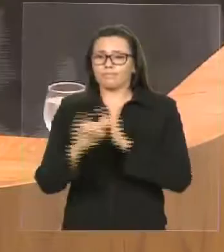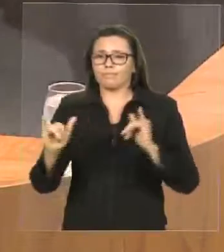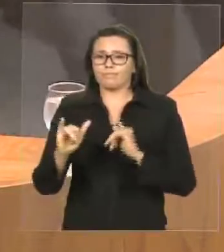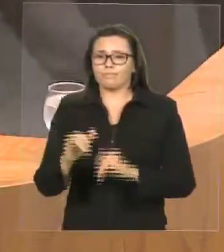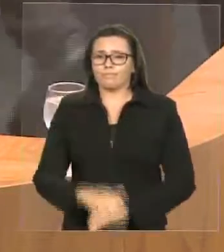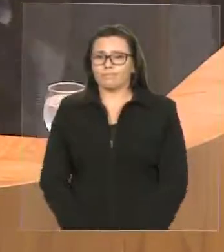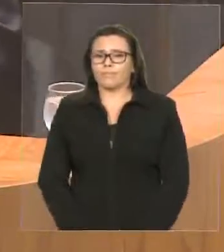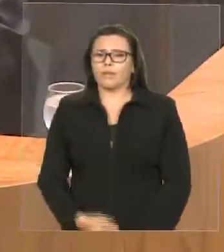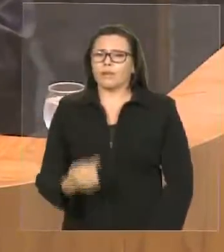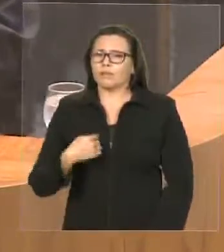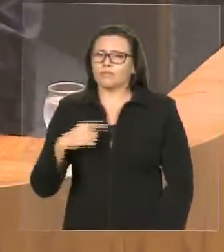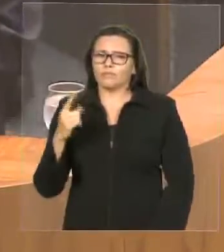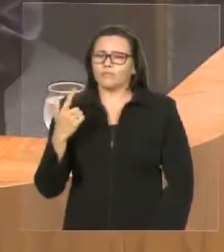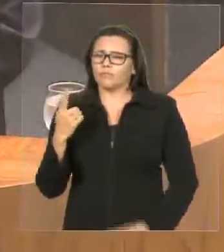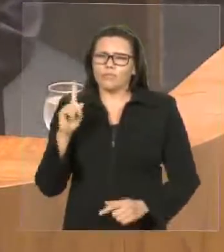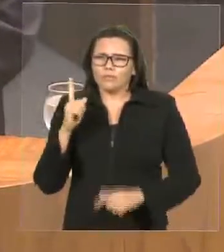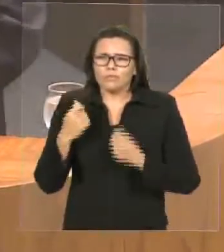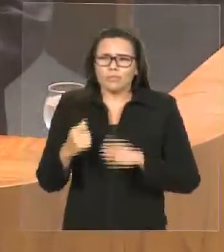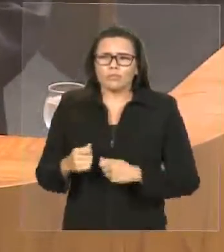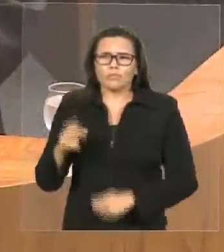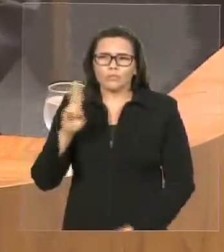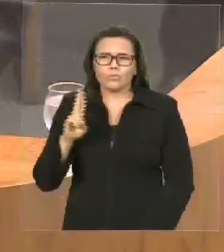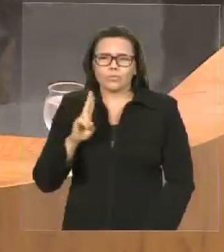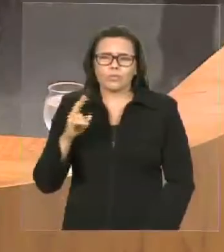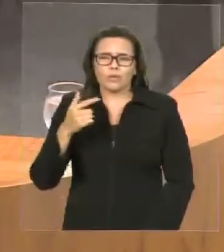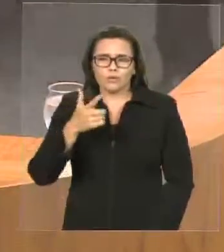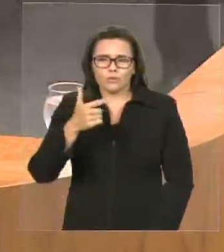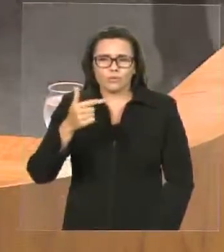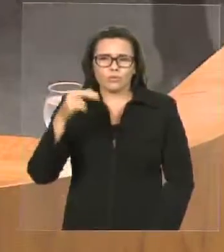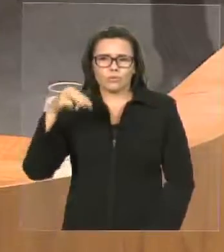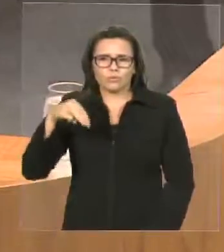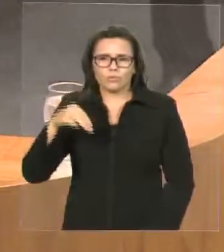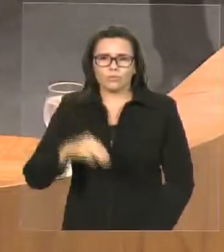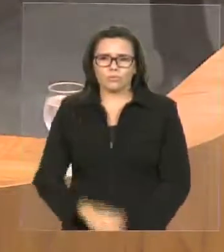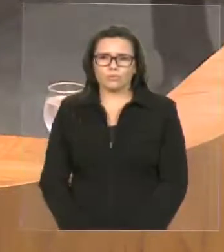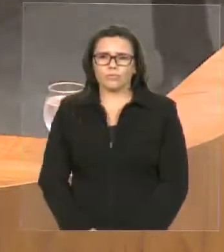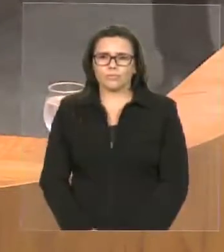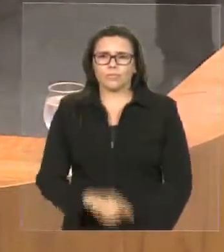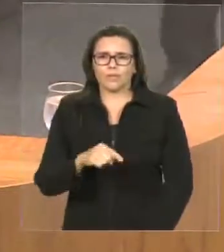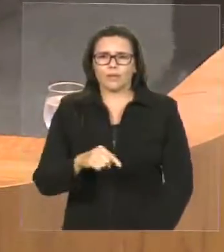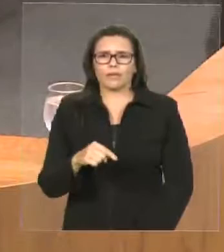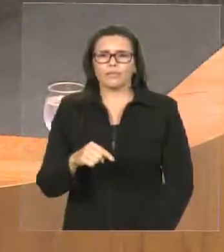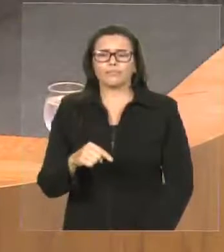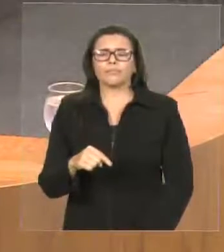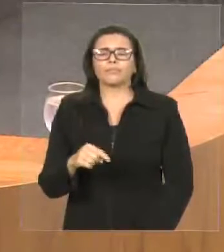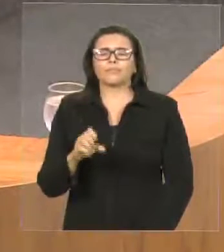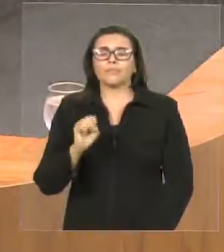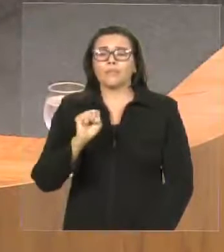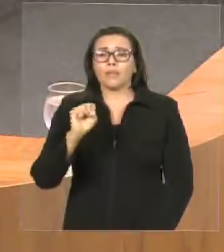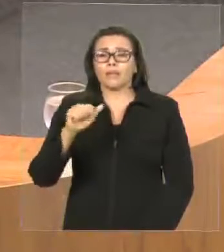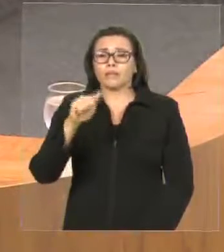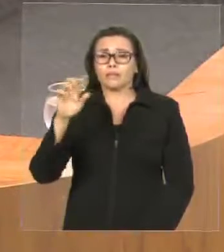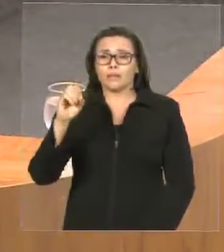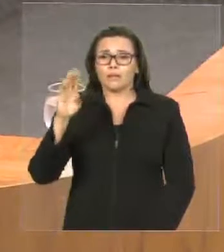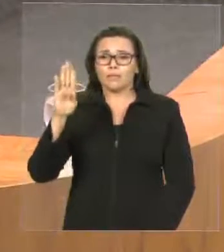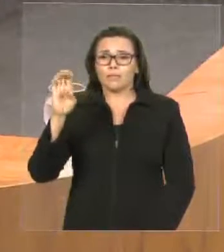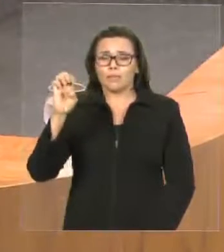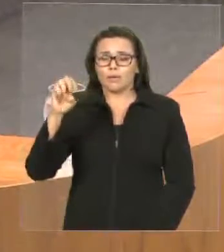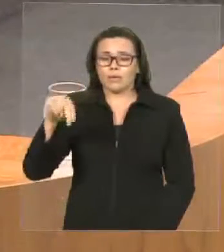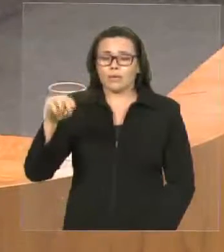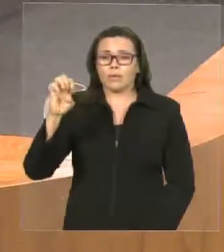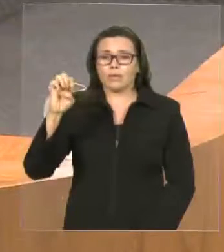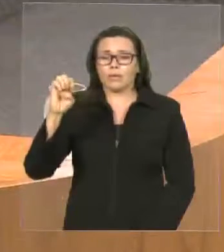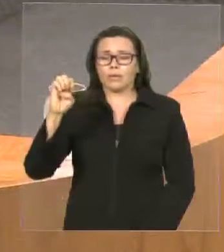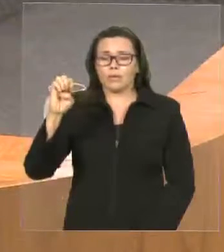necessário usar os 12 minutos, do encerramento do festejo de São Benedito. Uma festa